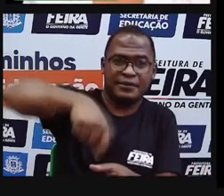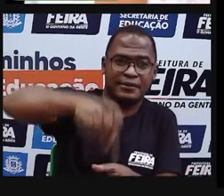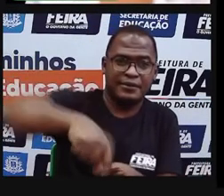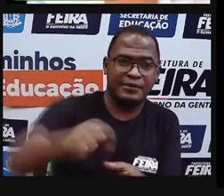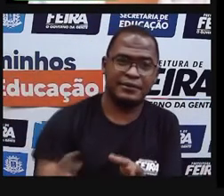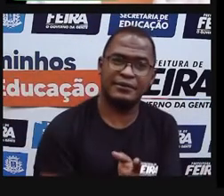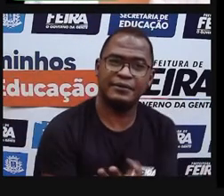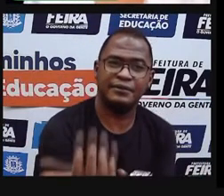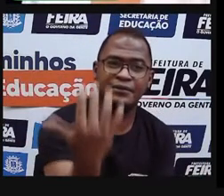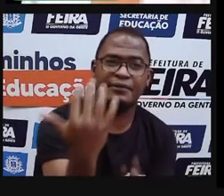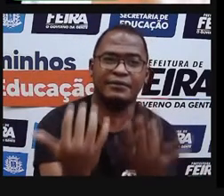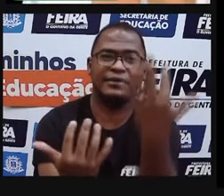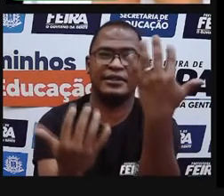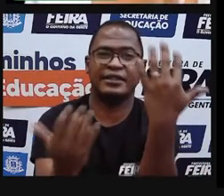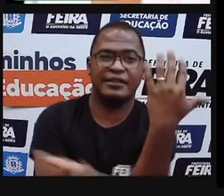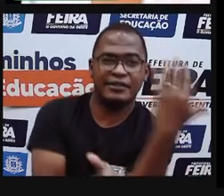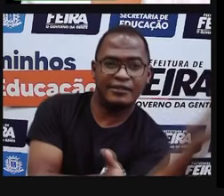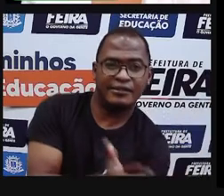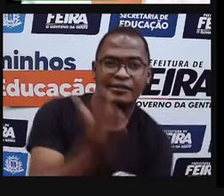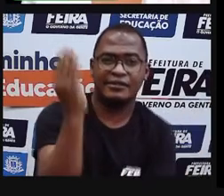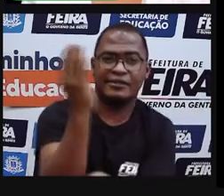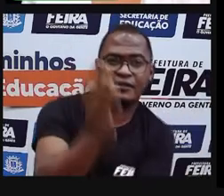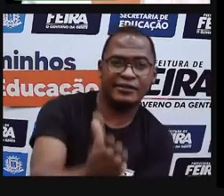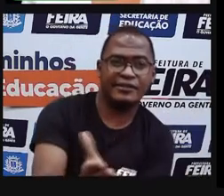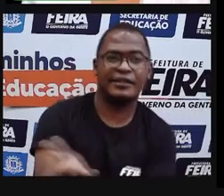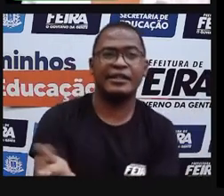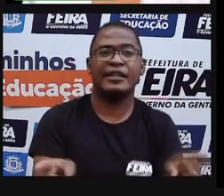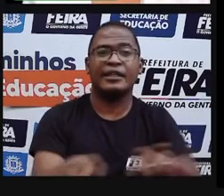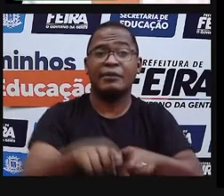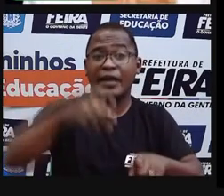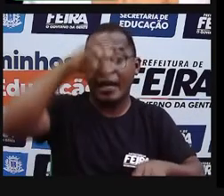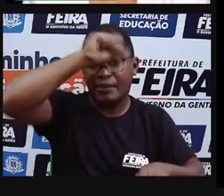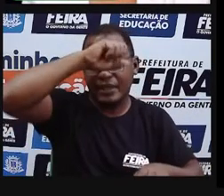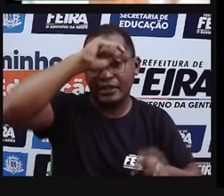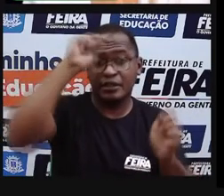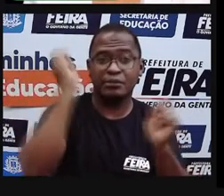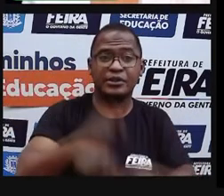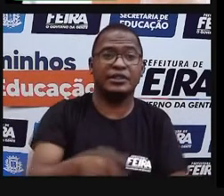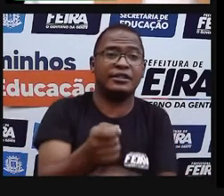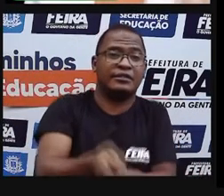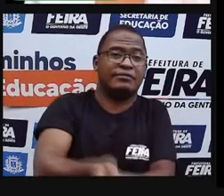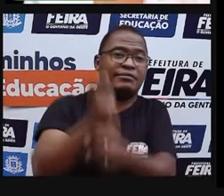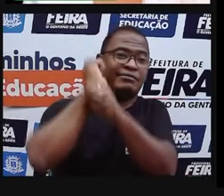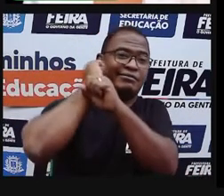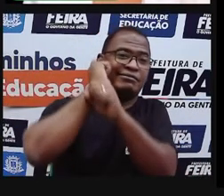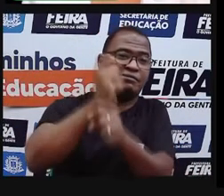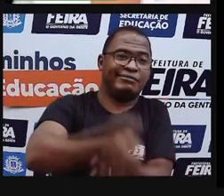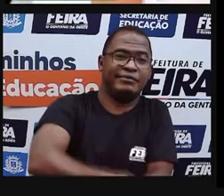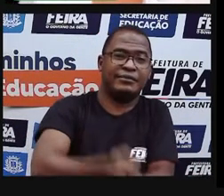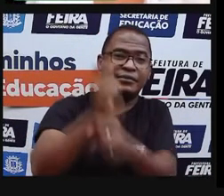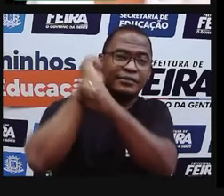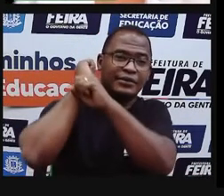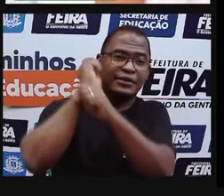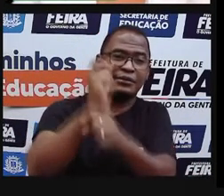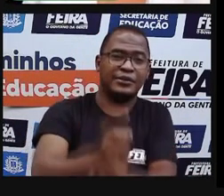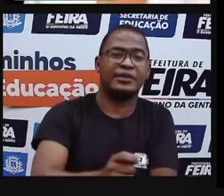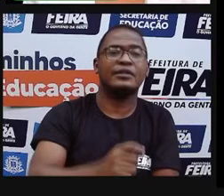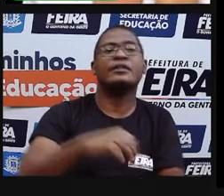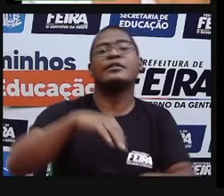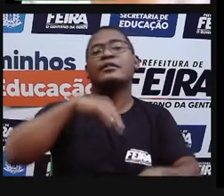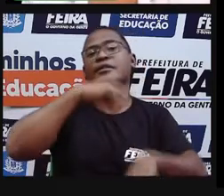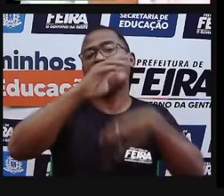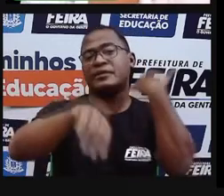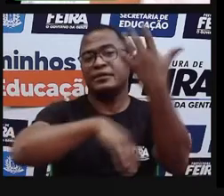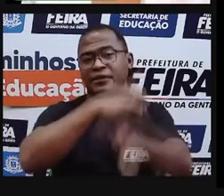que naquele rio tinha. Então, dependia muito da natureza. Até eles descobrirem o fogo. Descobrirem que eles poderiam ter os rebanhos.